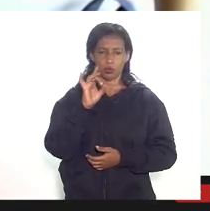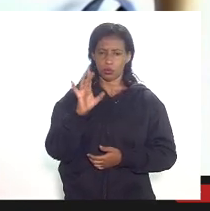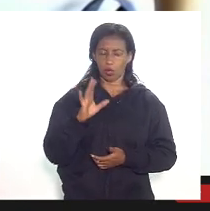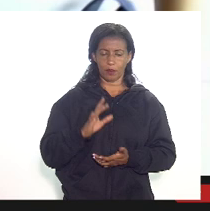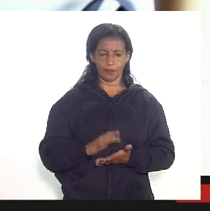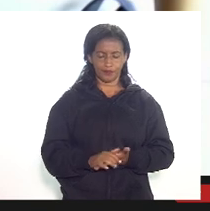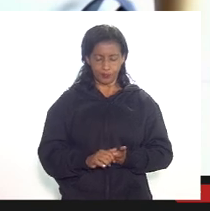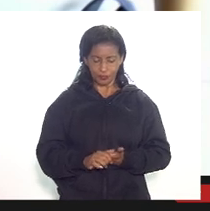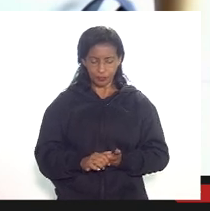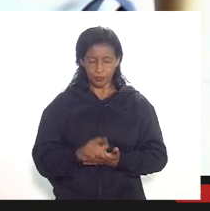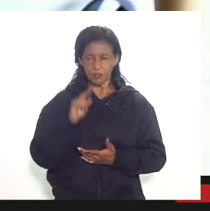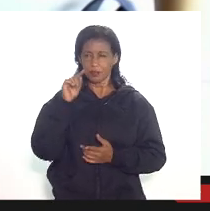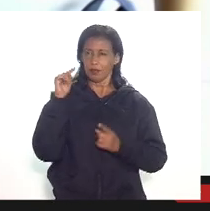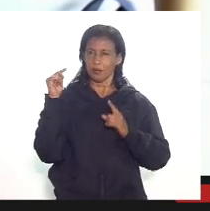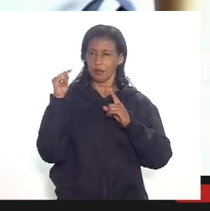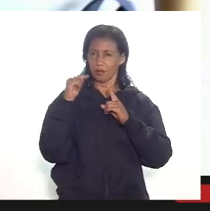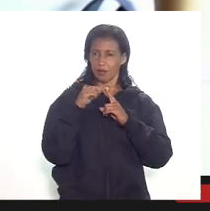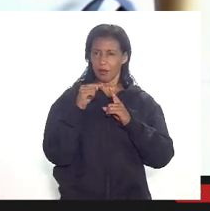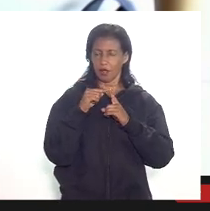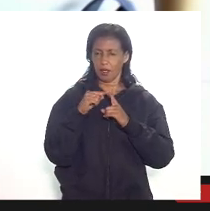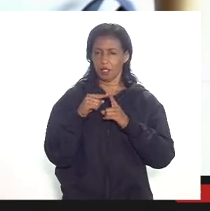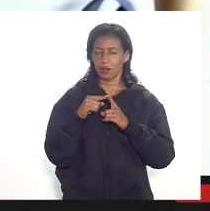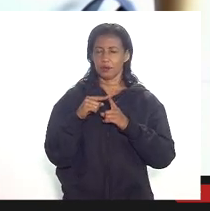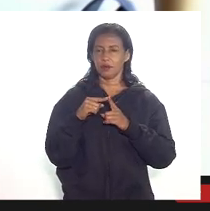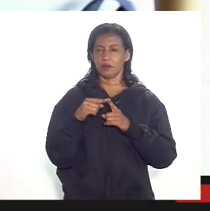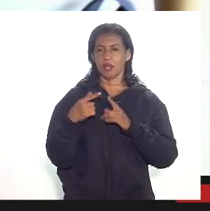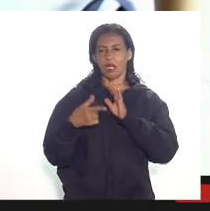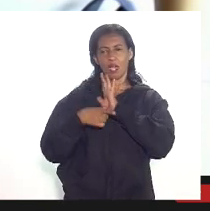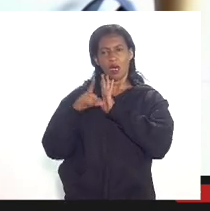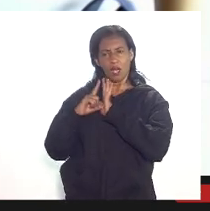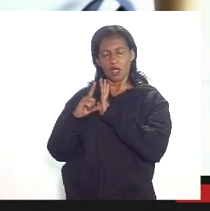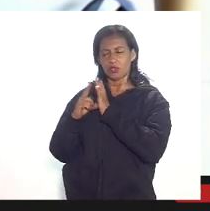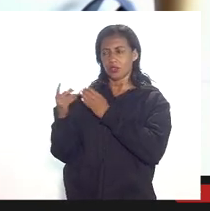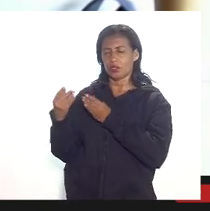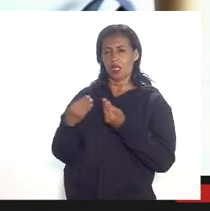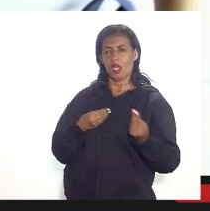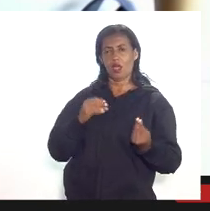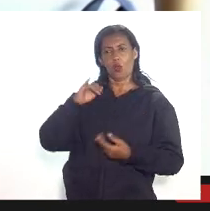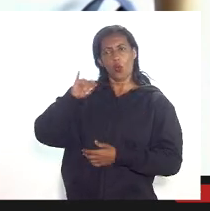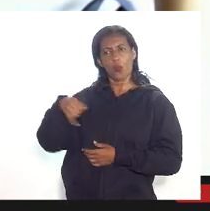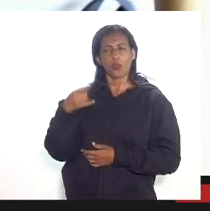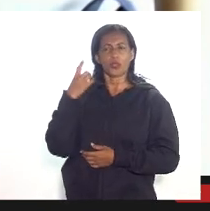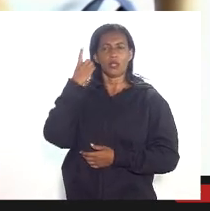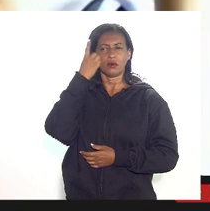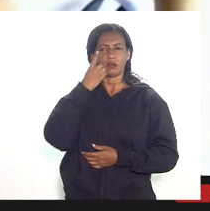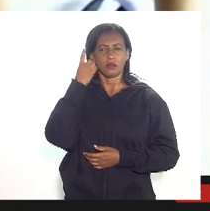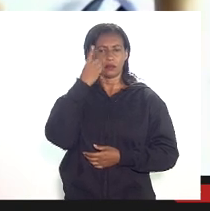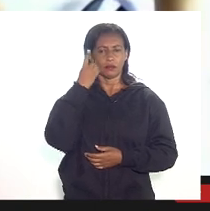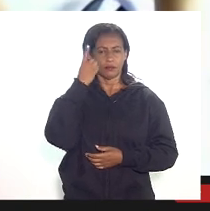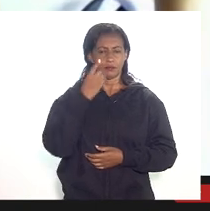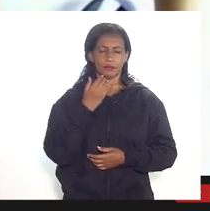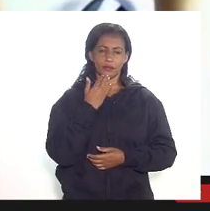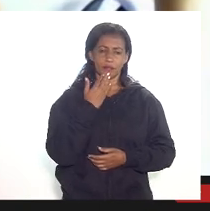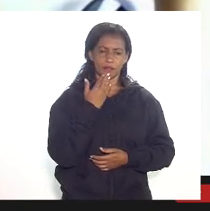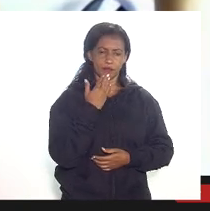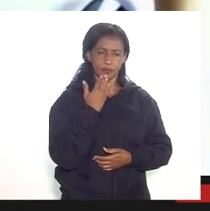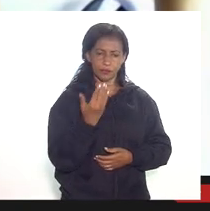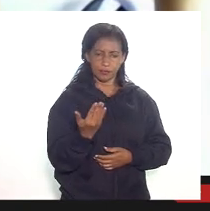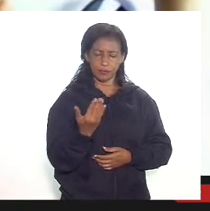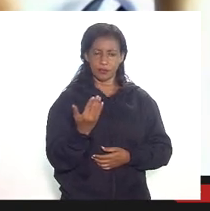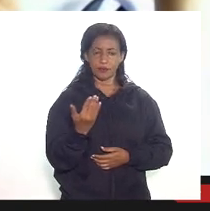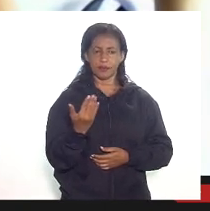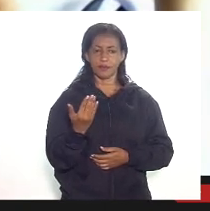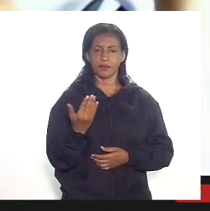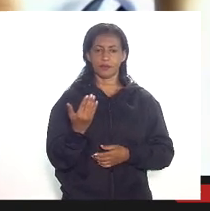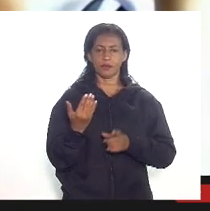referência antes de eu passar para os deputados eu vou passar aqui que tinha pedido para fazer uso